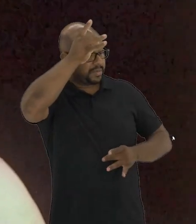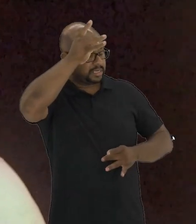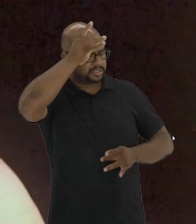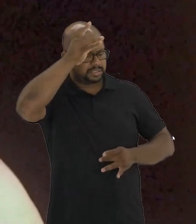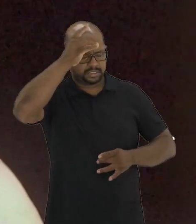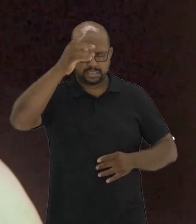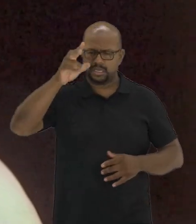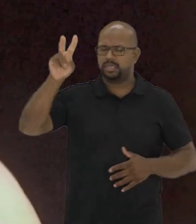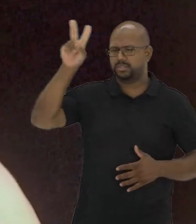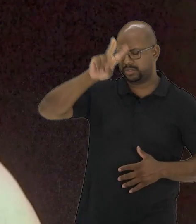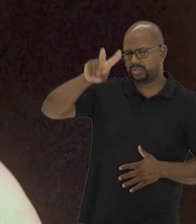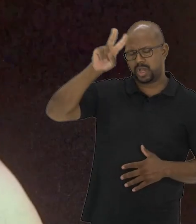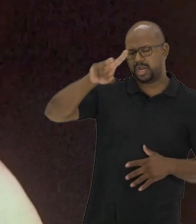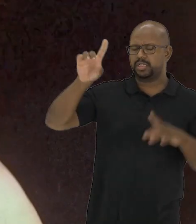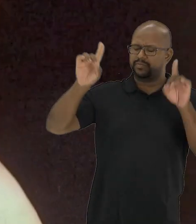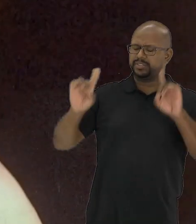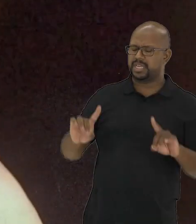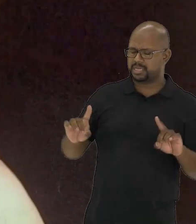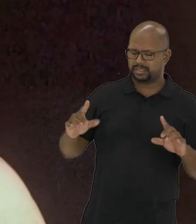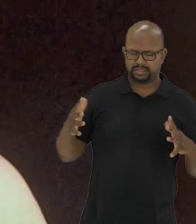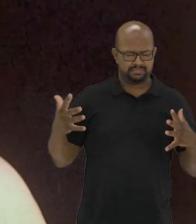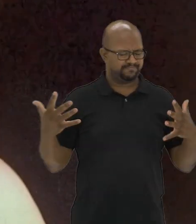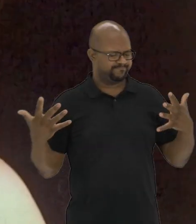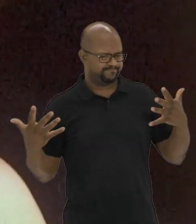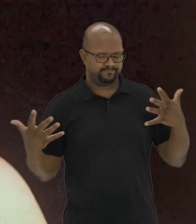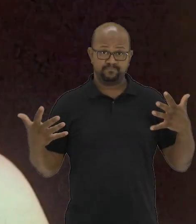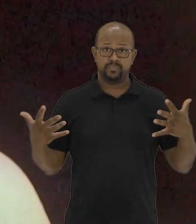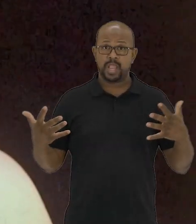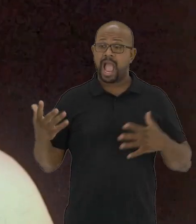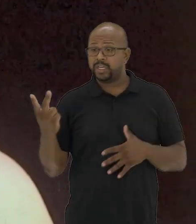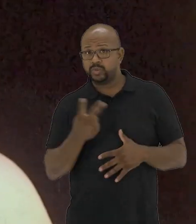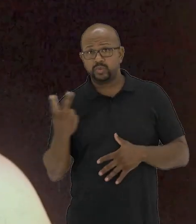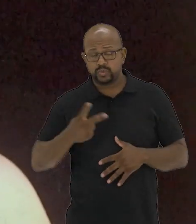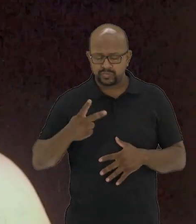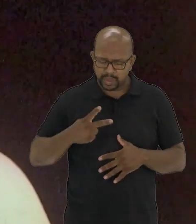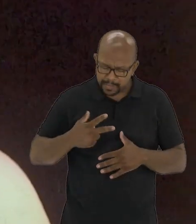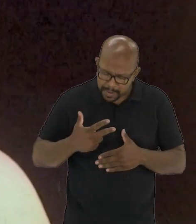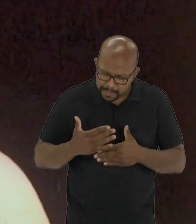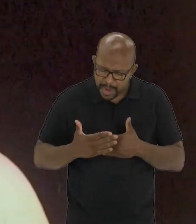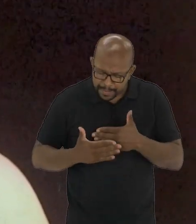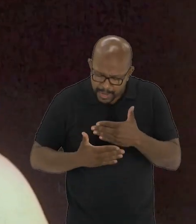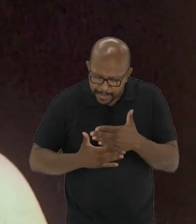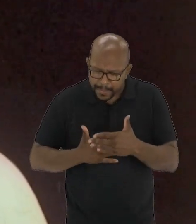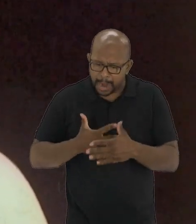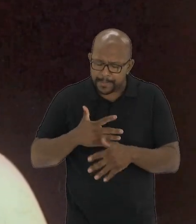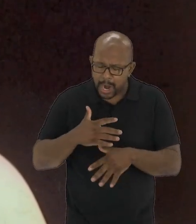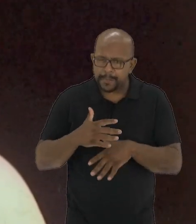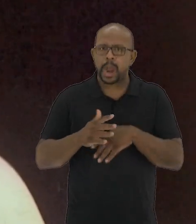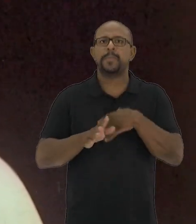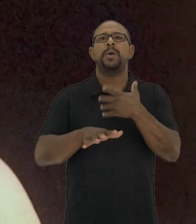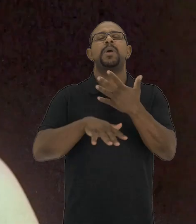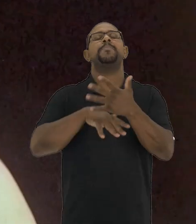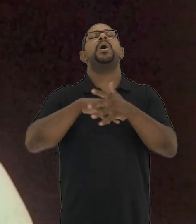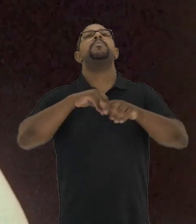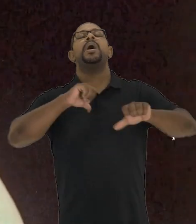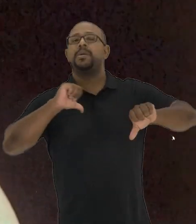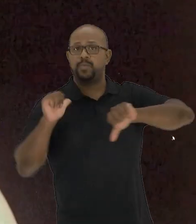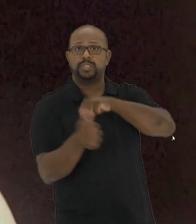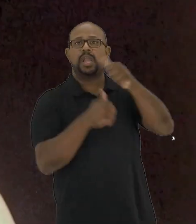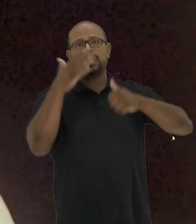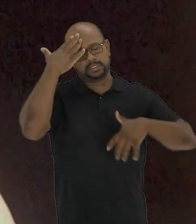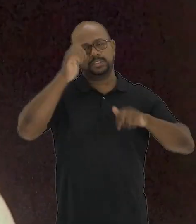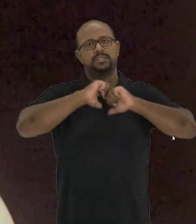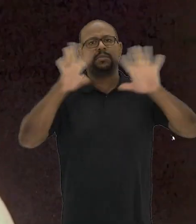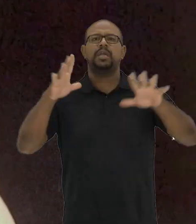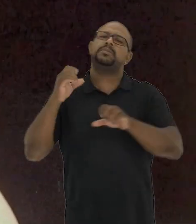confunde também com a história da deficiência. Ambas foram conquistando espaços, desdobramentos e